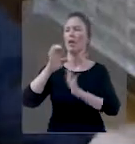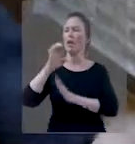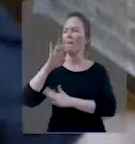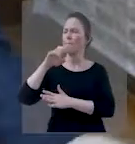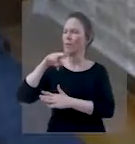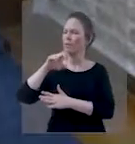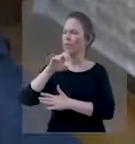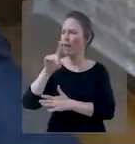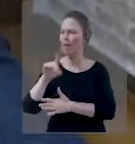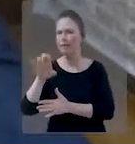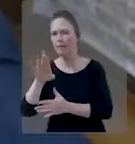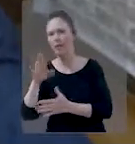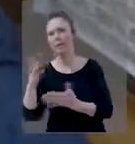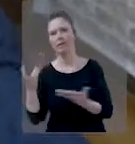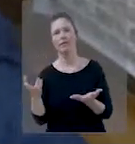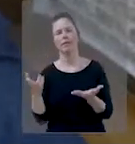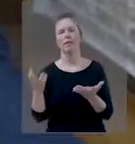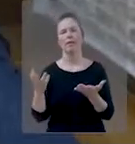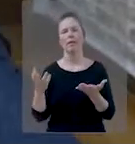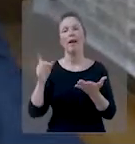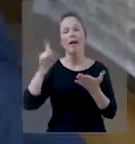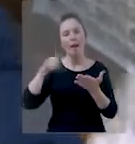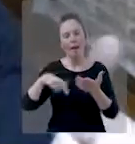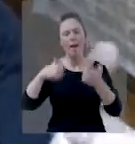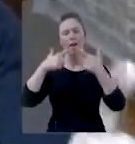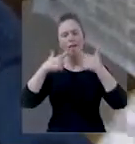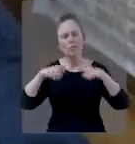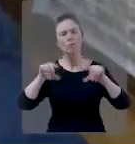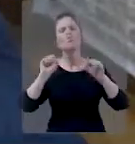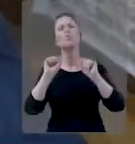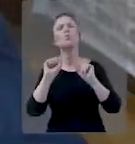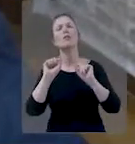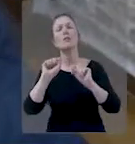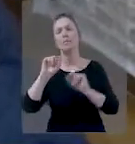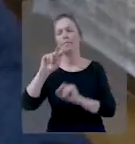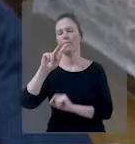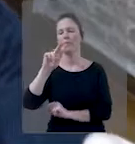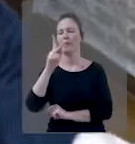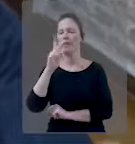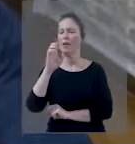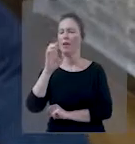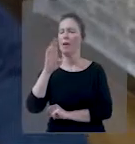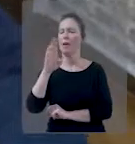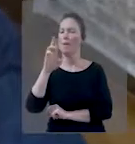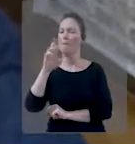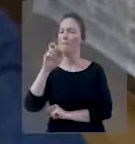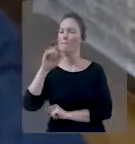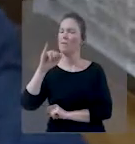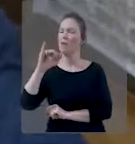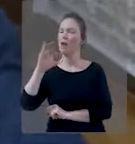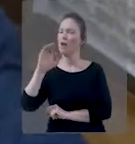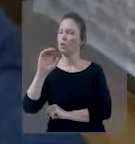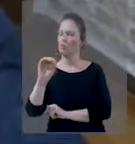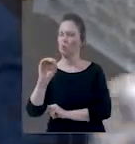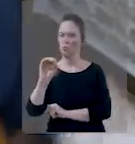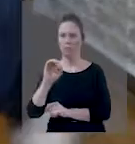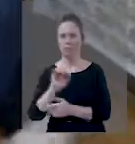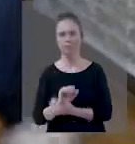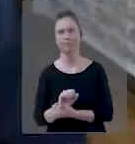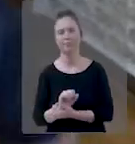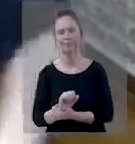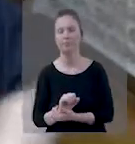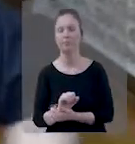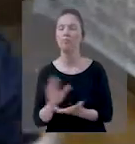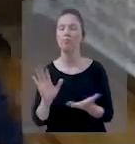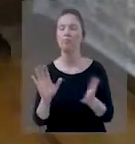Não. Em hebraico? Em Em hebraico? É, hebraico? Eu não sabia nem que era hebraico, o dirá o que quer dizer. Eu achei que era português, Ebenezer.